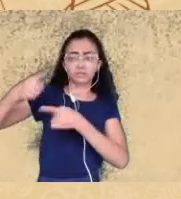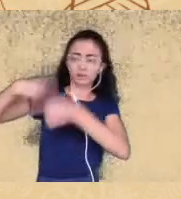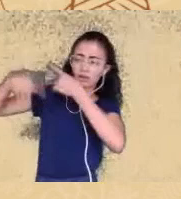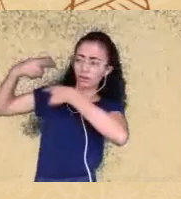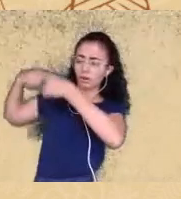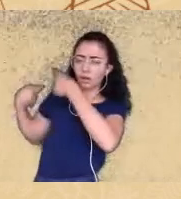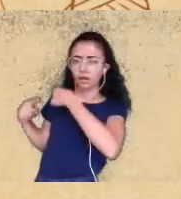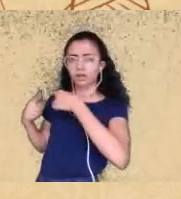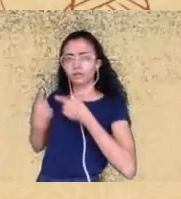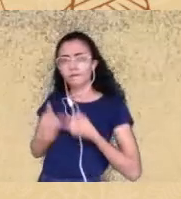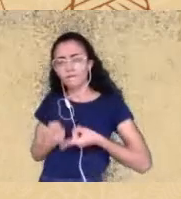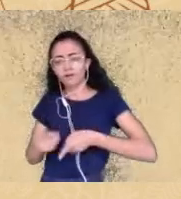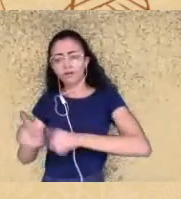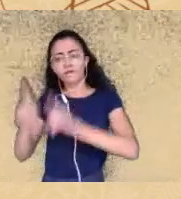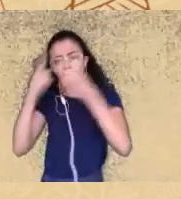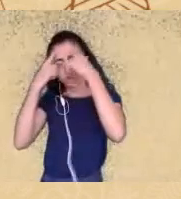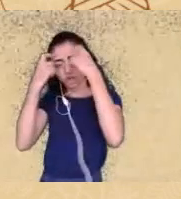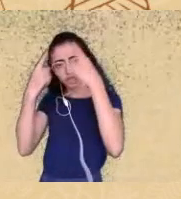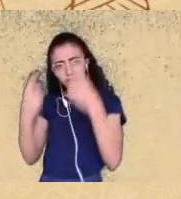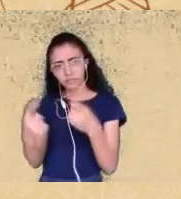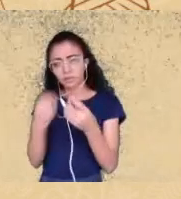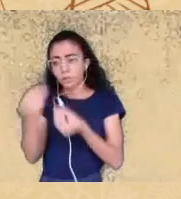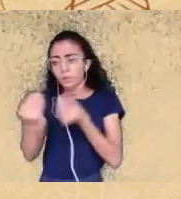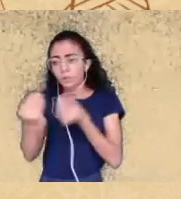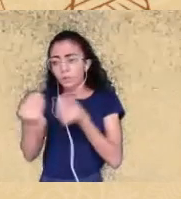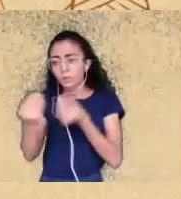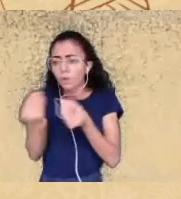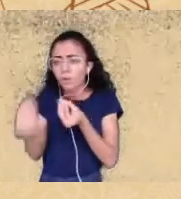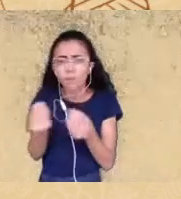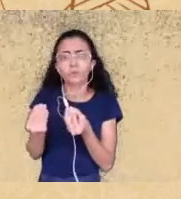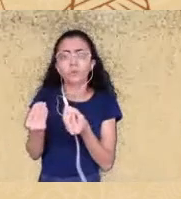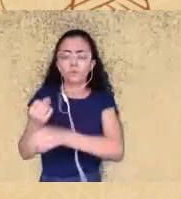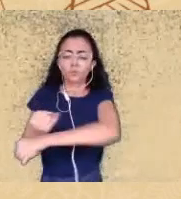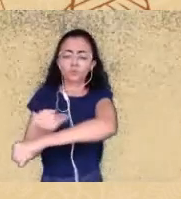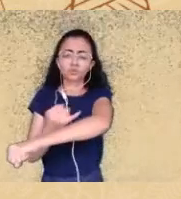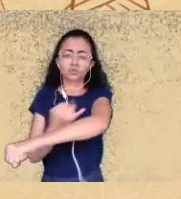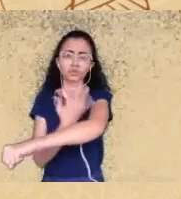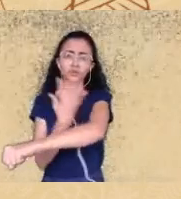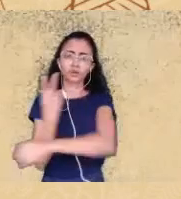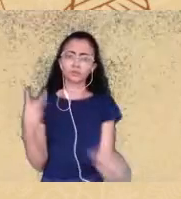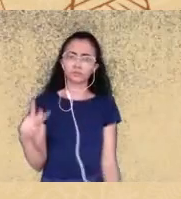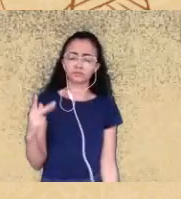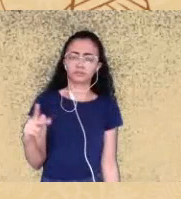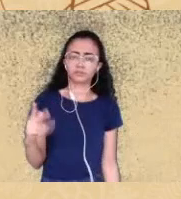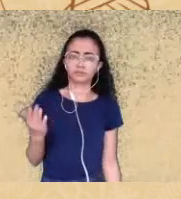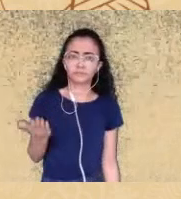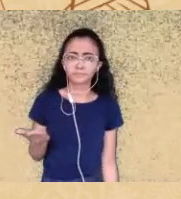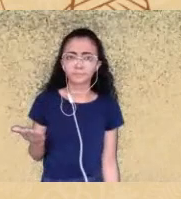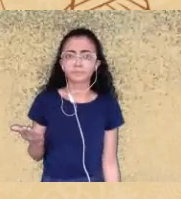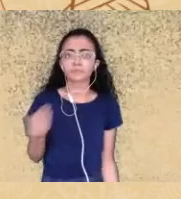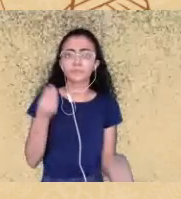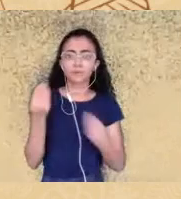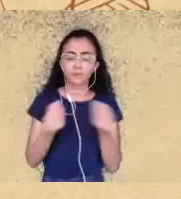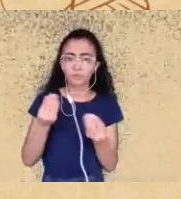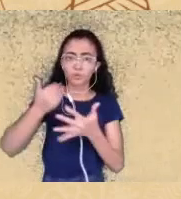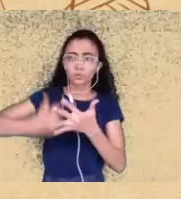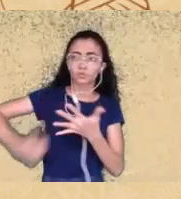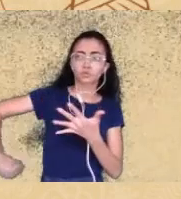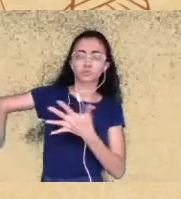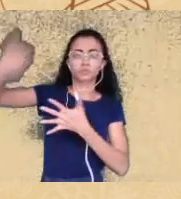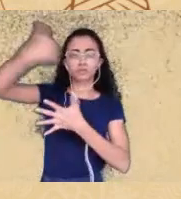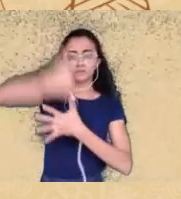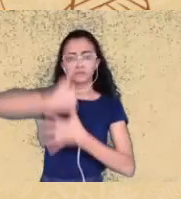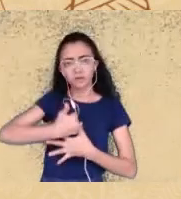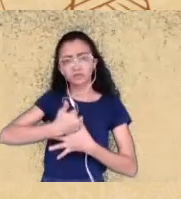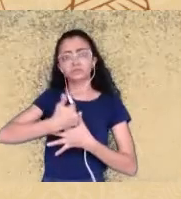bem consigo como conciliar emocionalmente a não reparação e a manutenção dos privilégios a ideia de